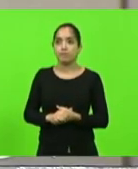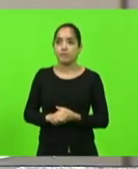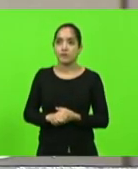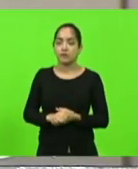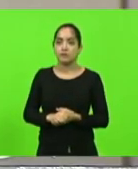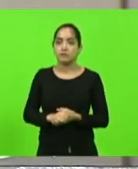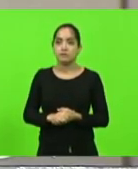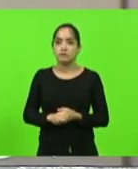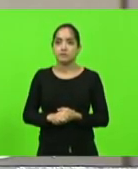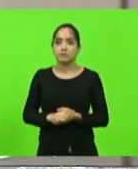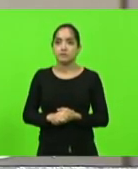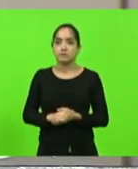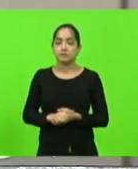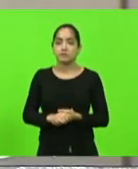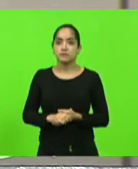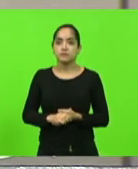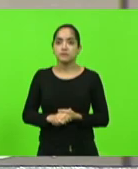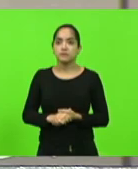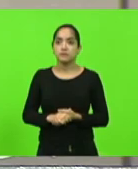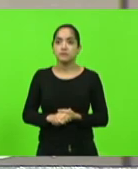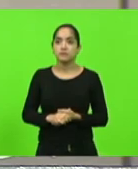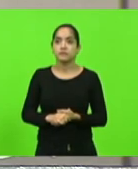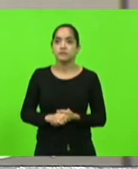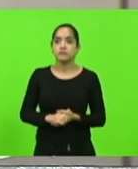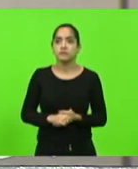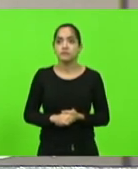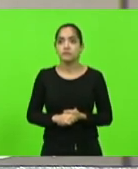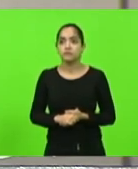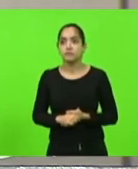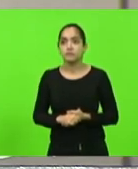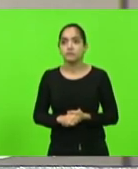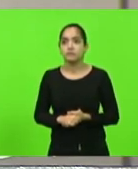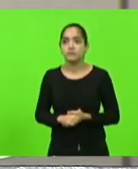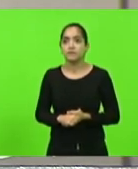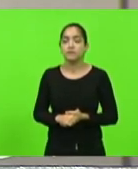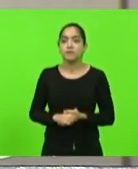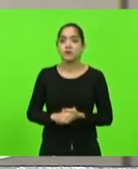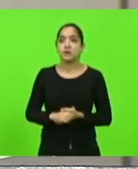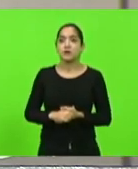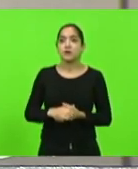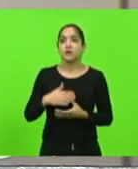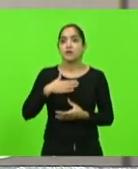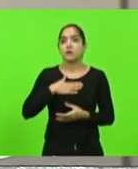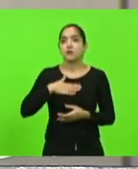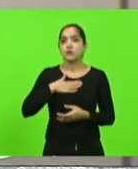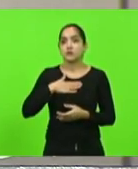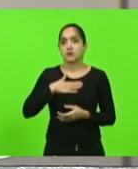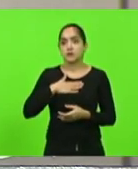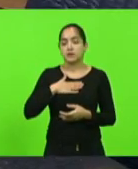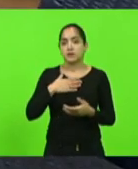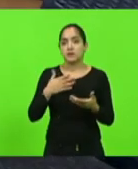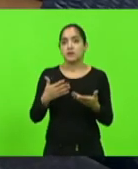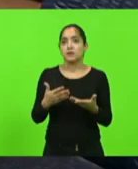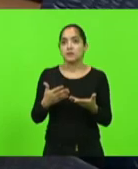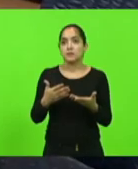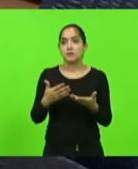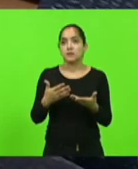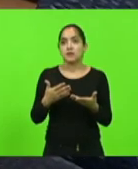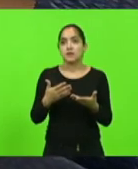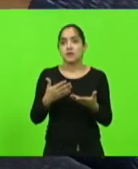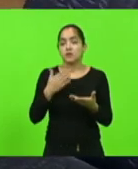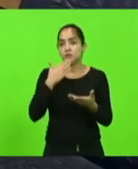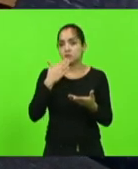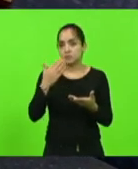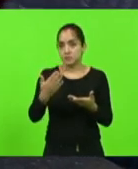Obrigado, deputado Sargento Lima. pela ordem, eu gostaria de pedir uma gentileza, eu não conheço a ordem dos inscritos, mas eu gostaria de